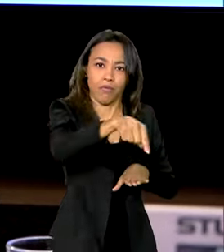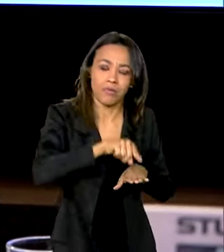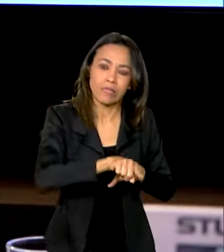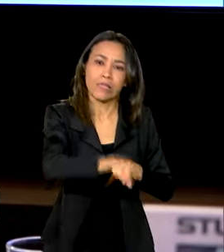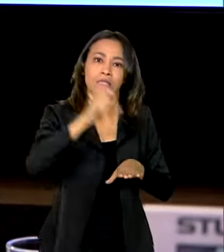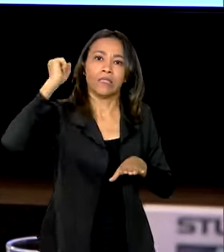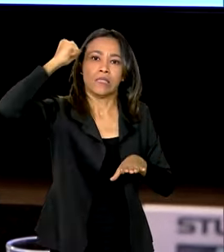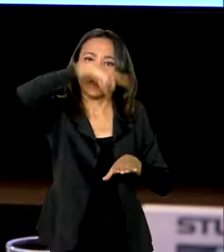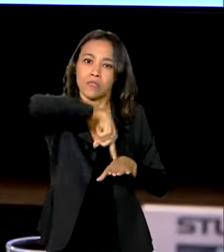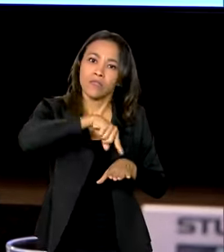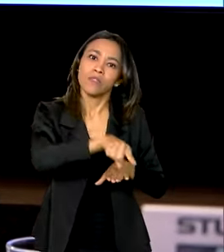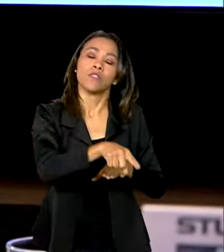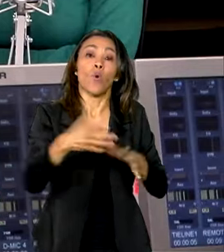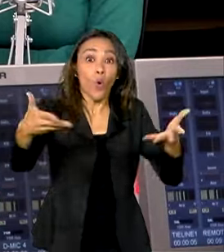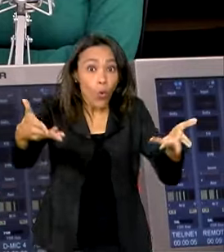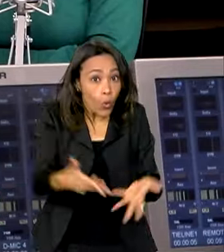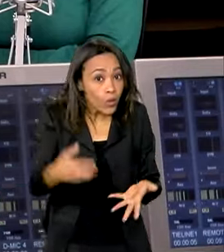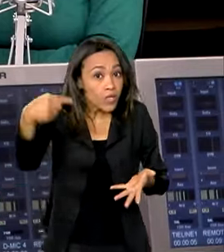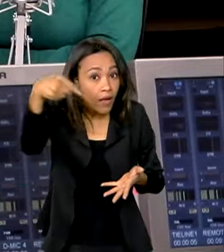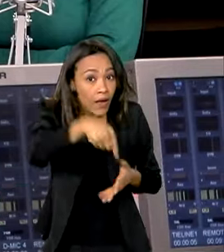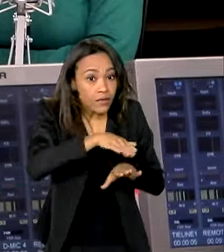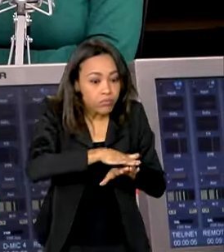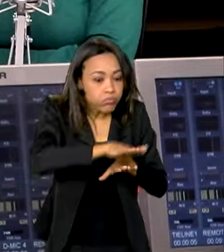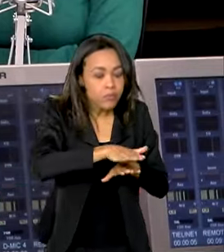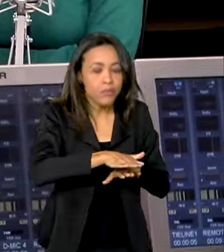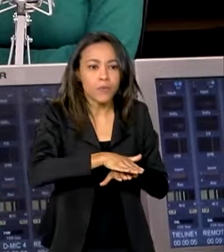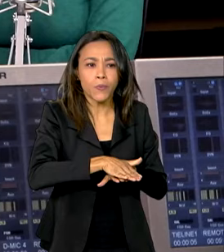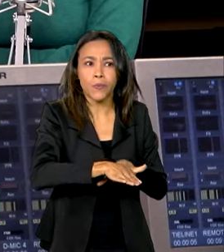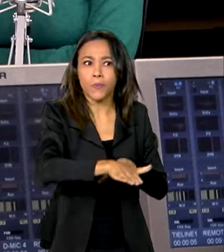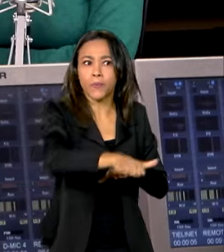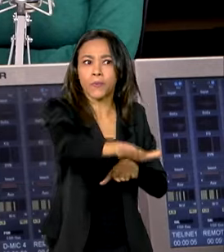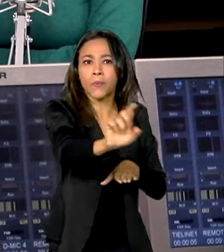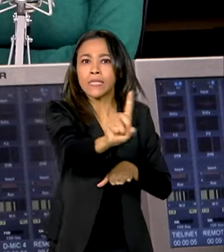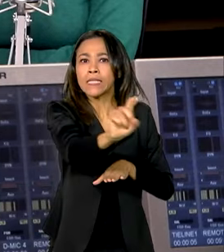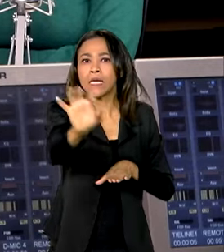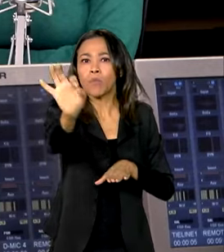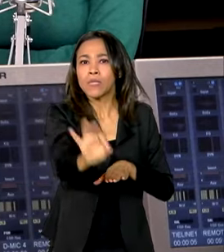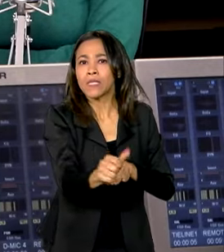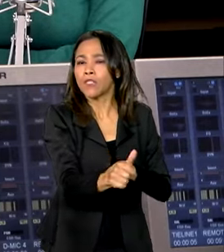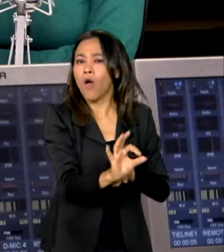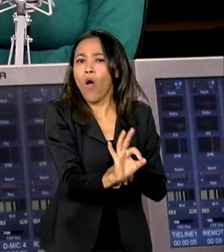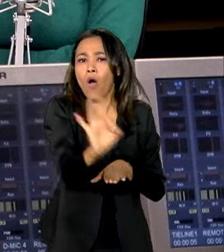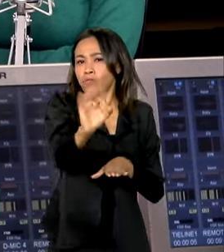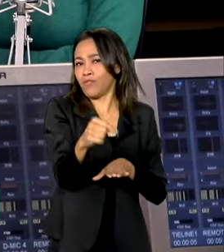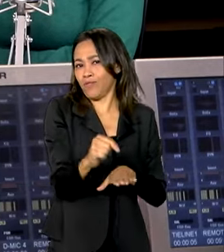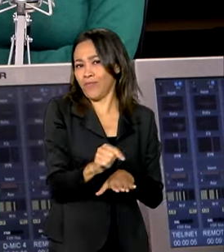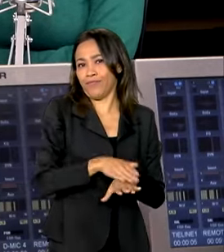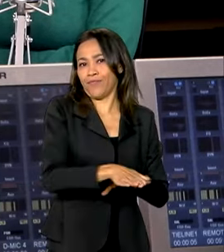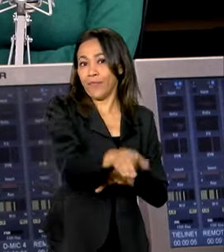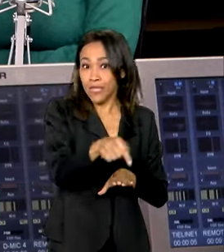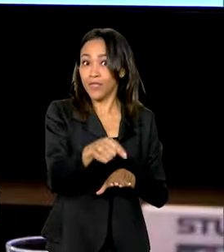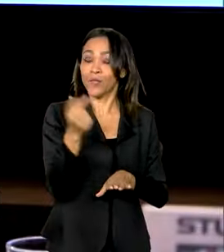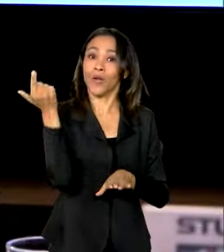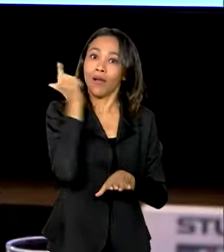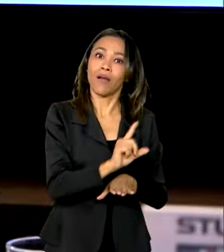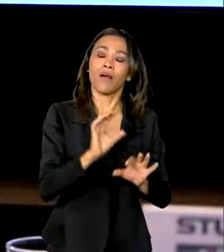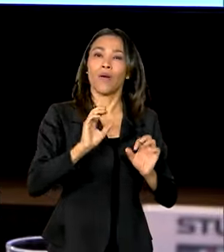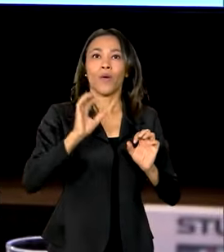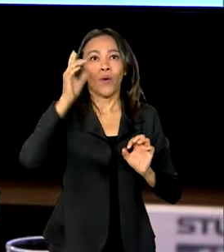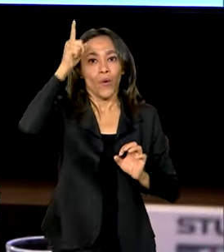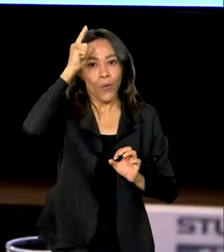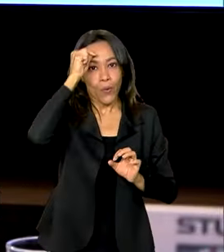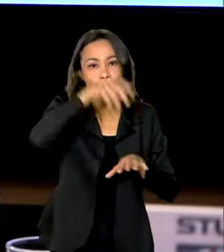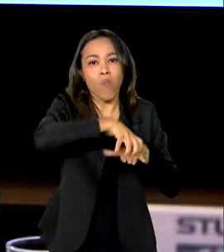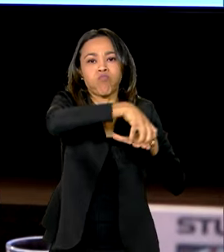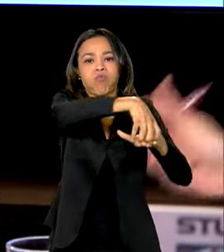rodovia federal. Hoje, praticamente 100% o status de ótimo e bom. Isso garante a chegada dos alimentos